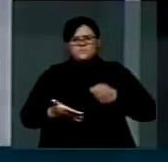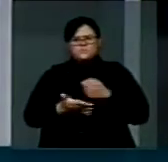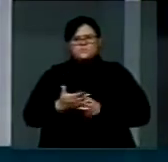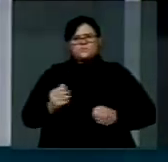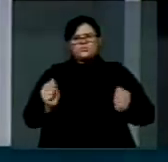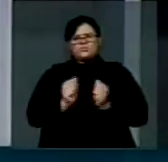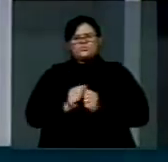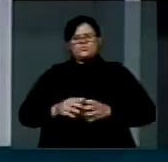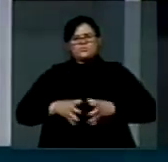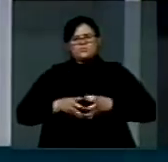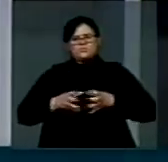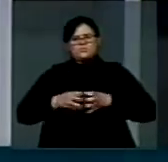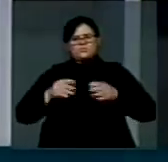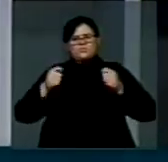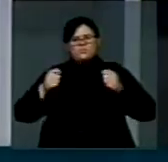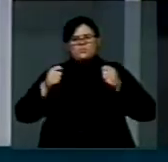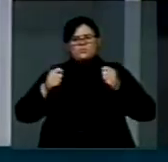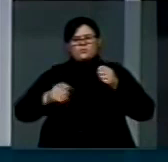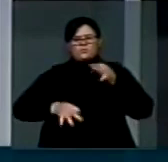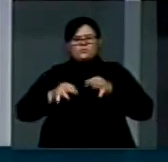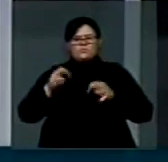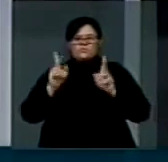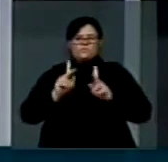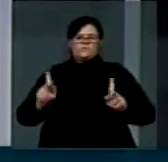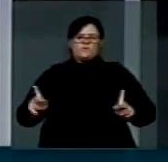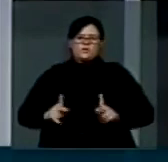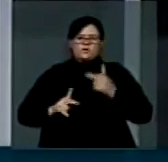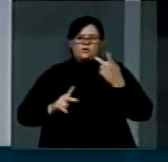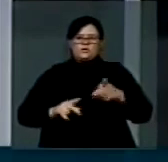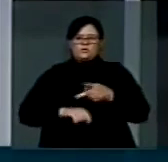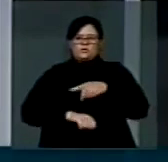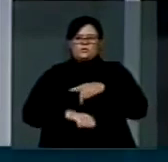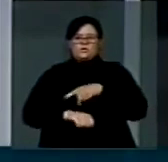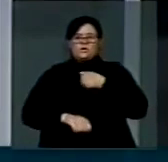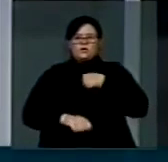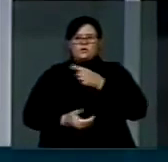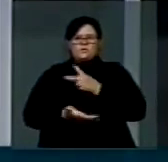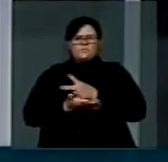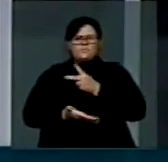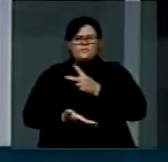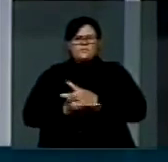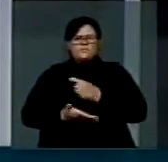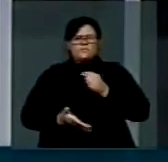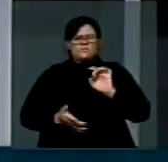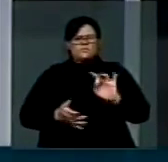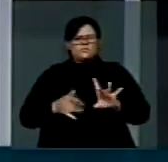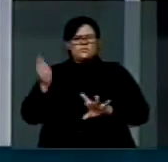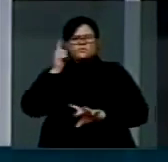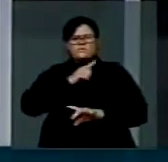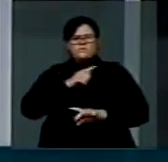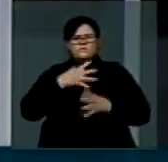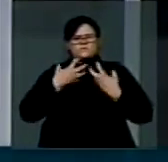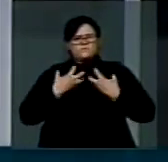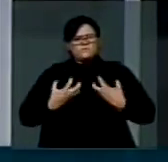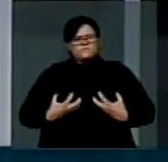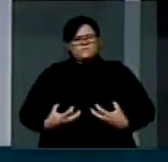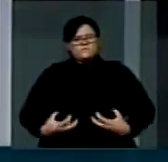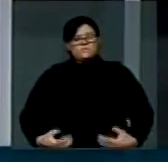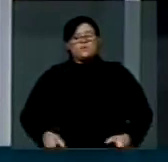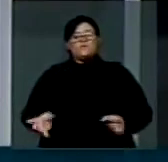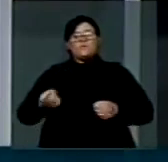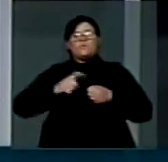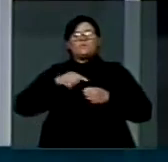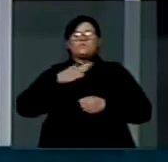movimentos de justiça e paz desse país. E eu mesma só consegui descansar e retomar a minha vida